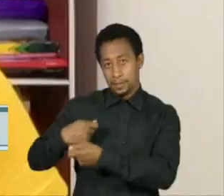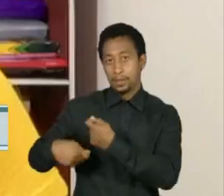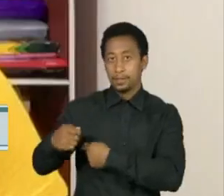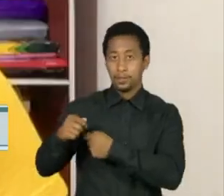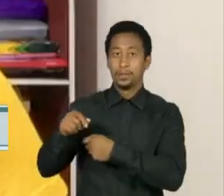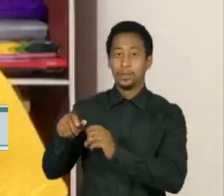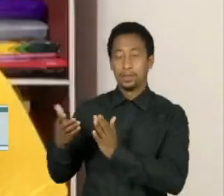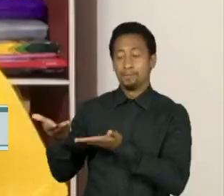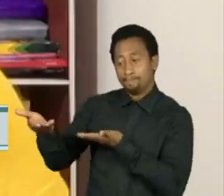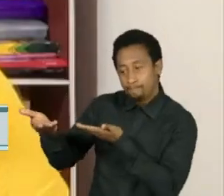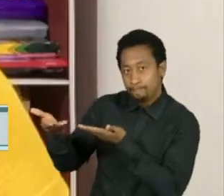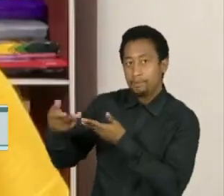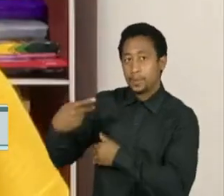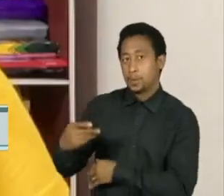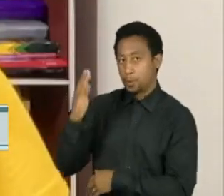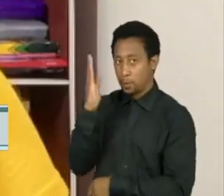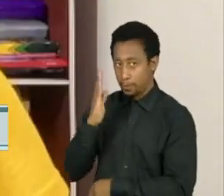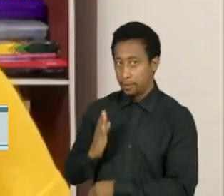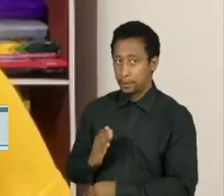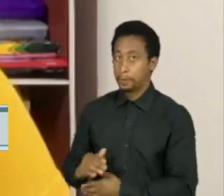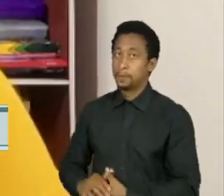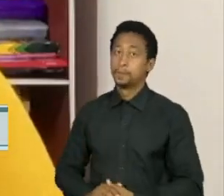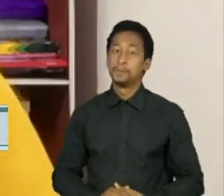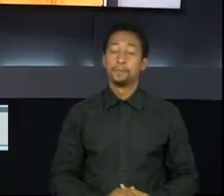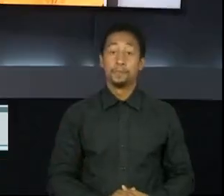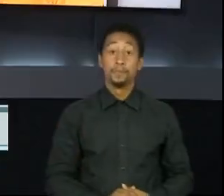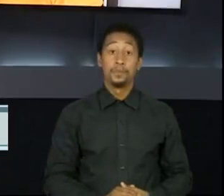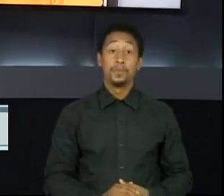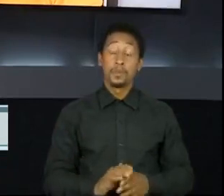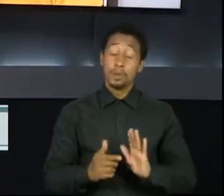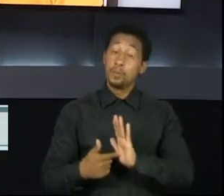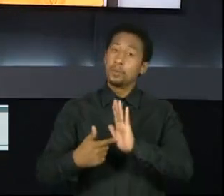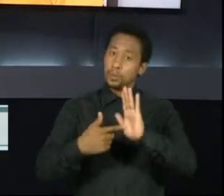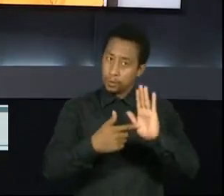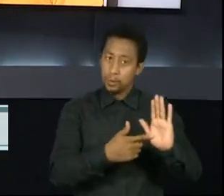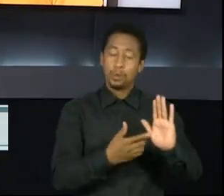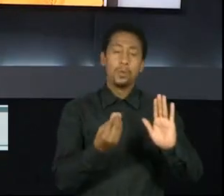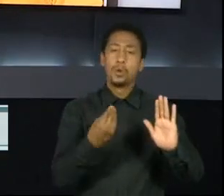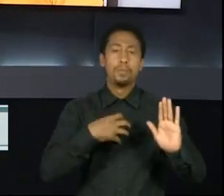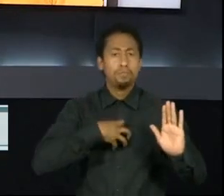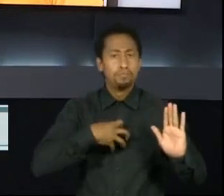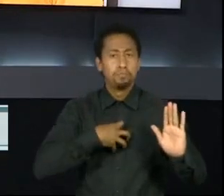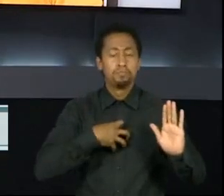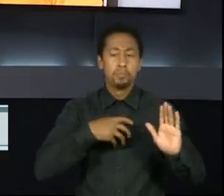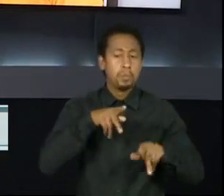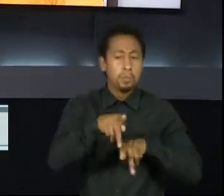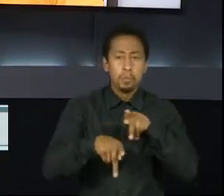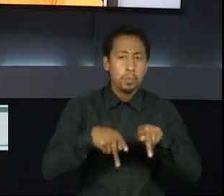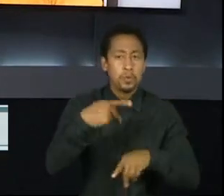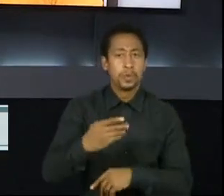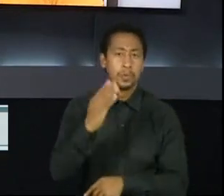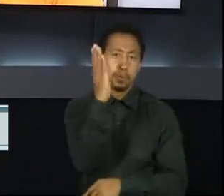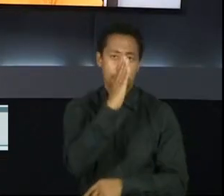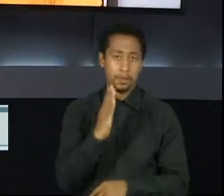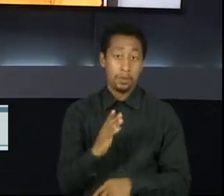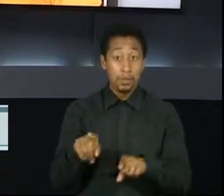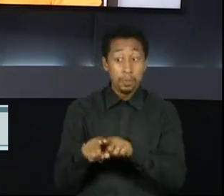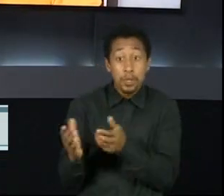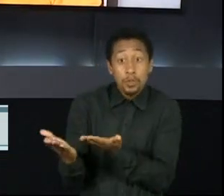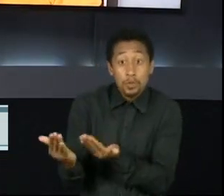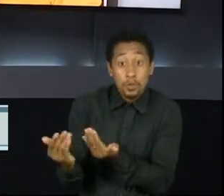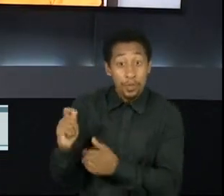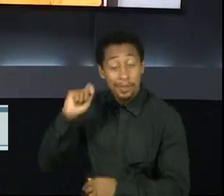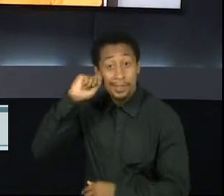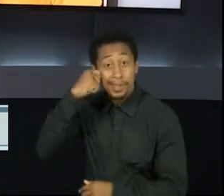Fala muitas coisas sobre nós, sobre o Brasil, principalmente como o Brasil lida com jovens negros